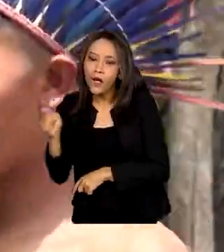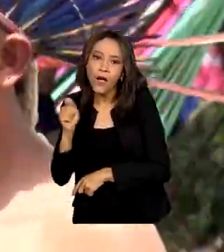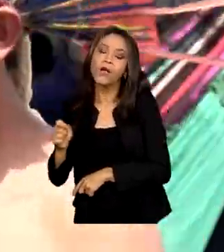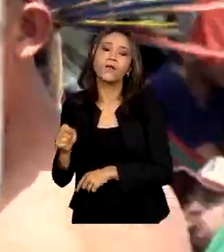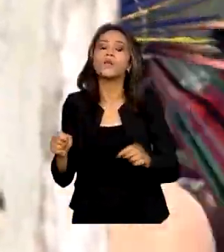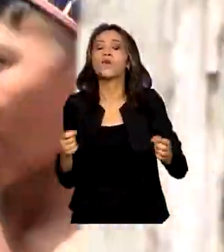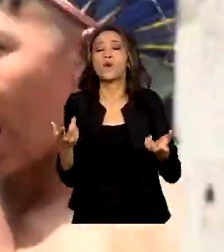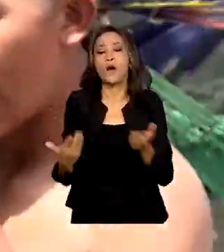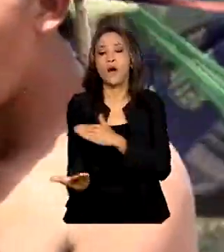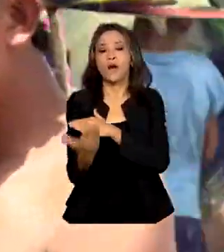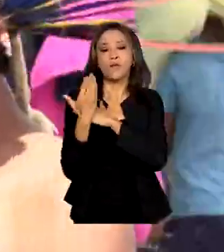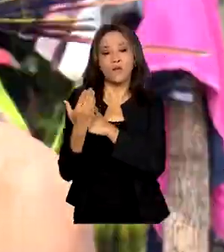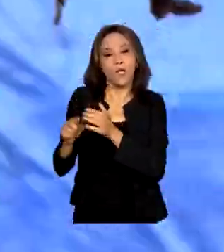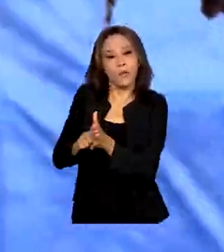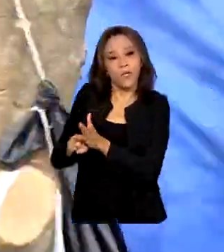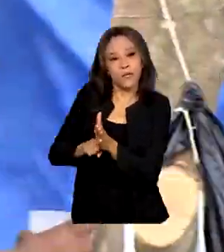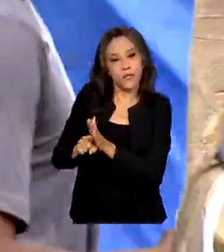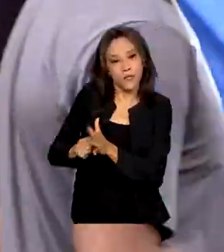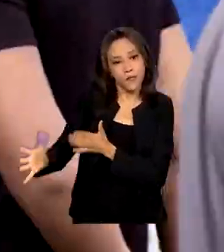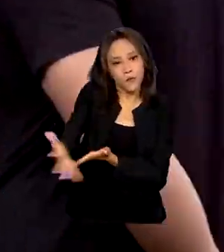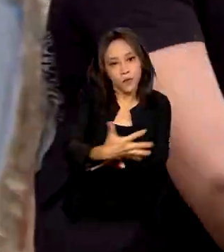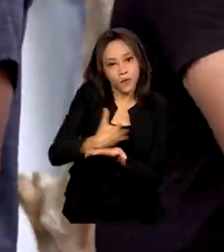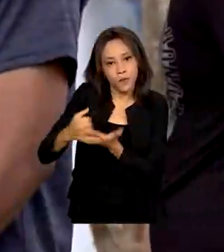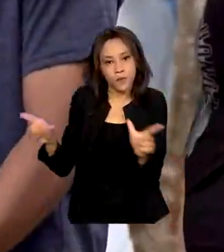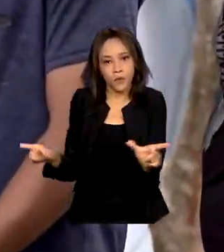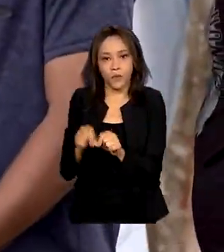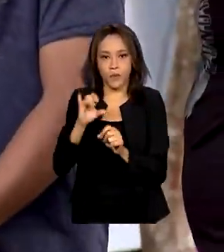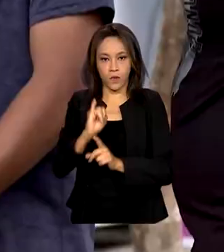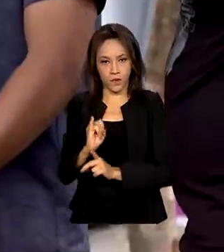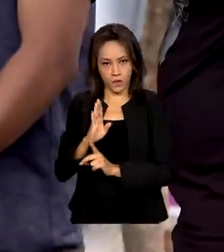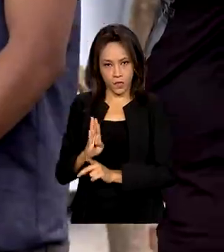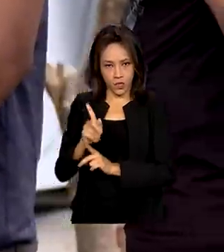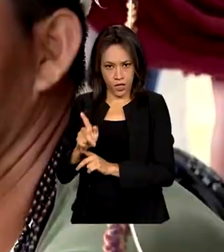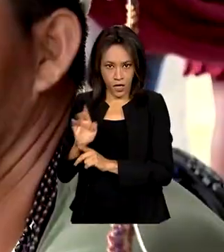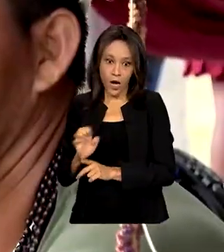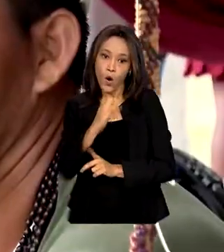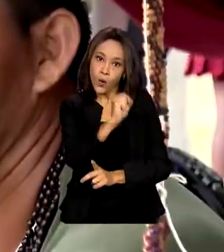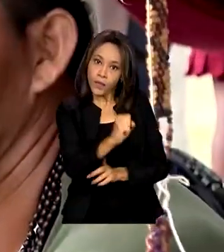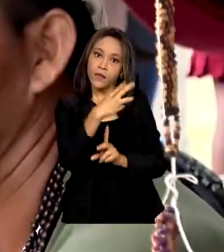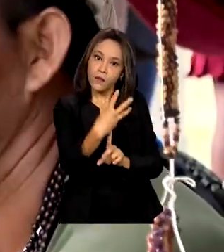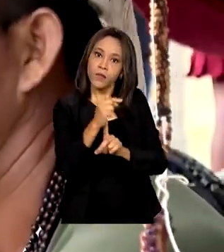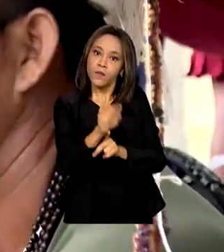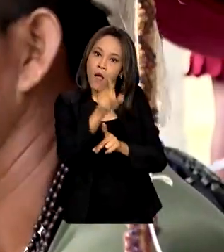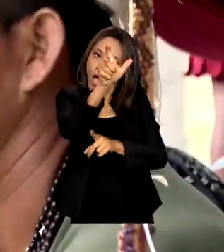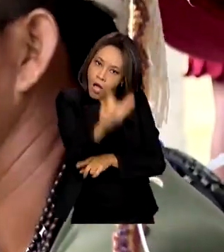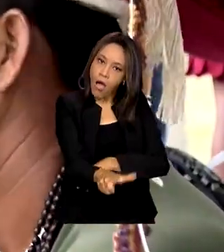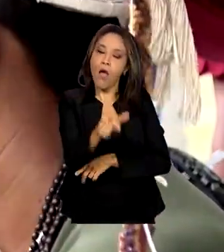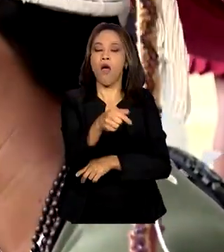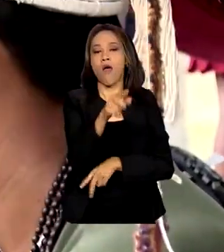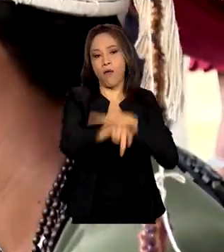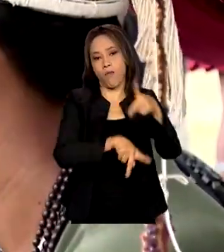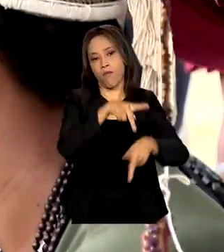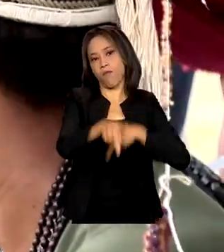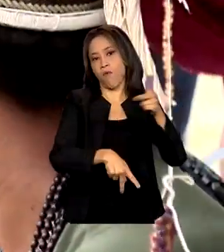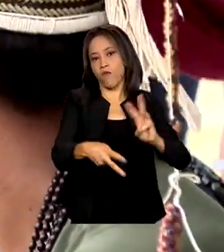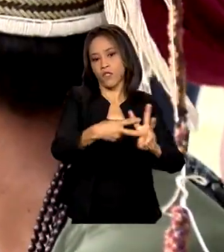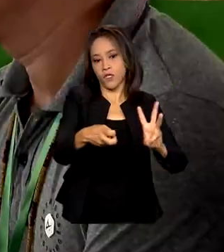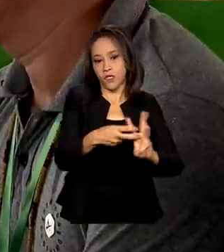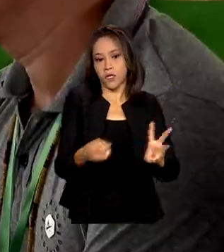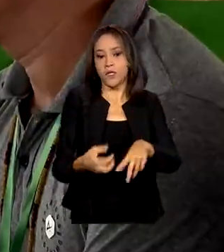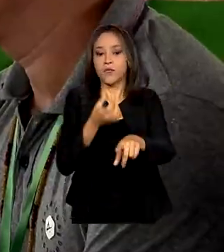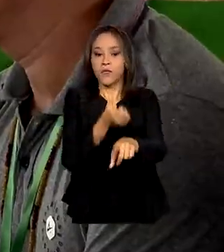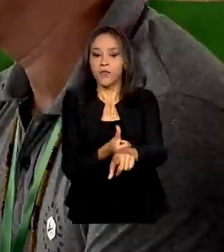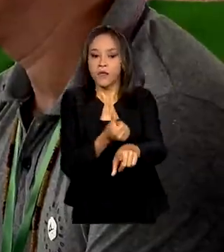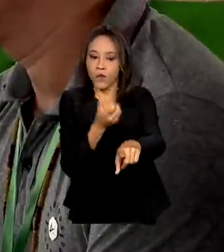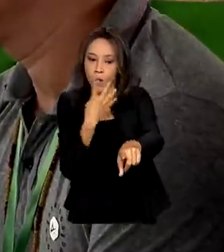Demográfico 2022, 83 mil se consideram indígenas. São 465 comunidades